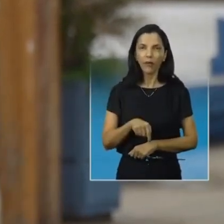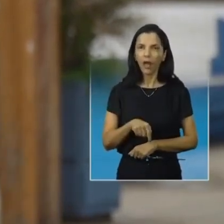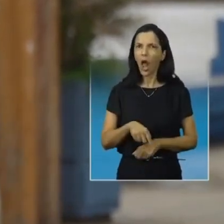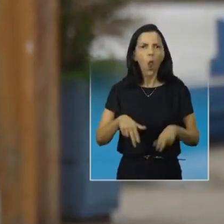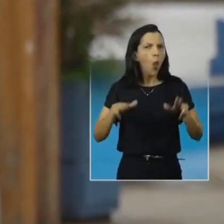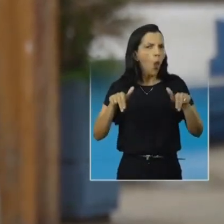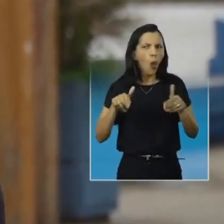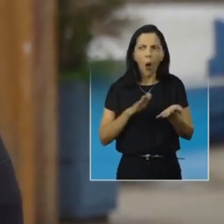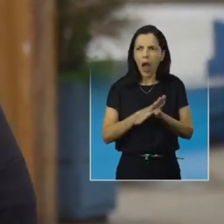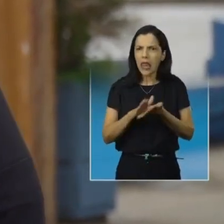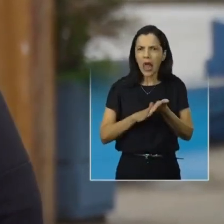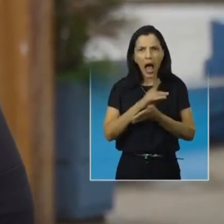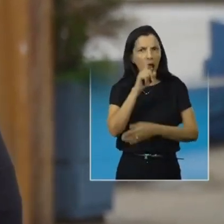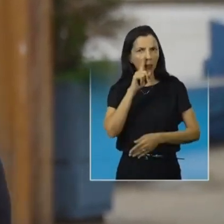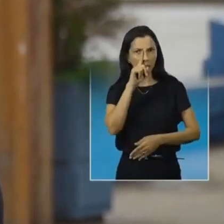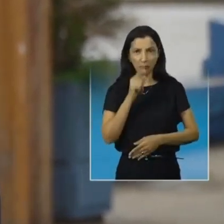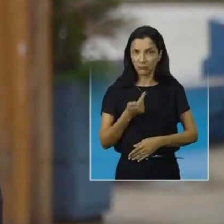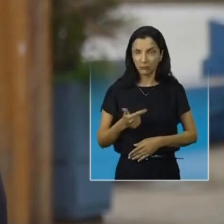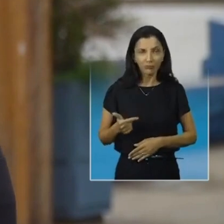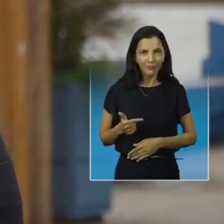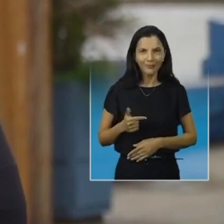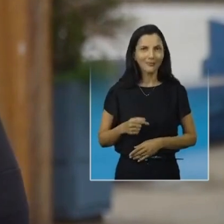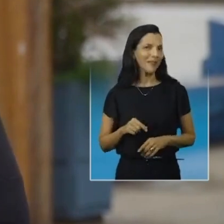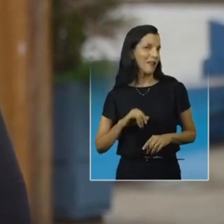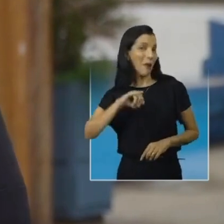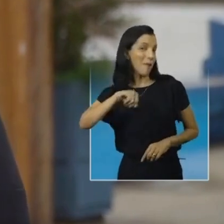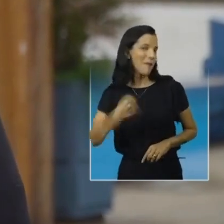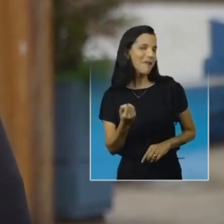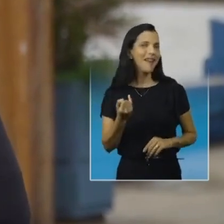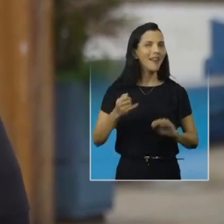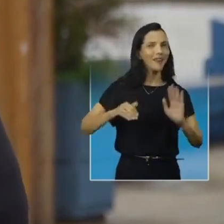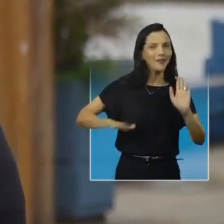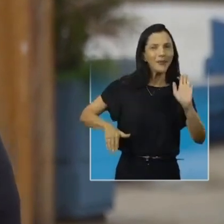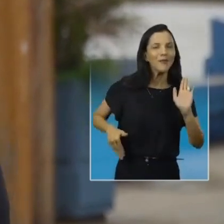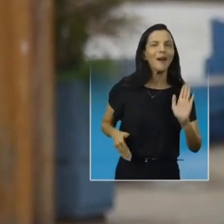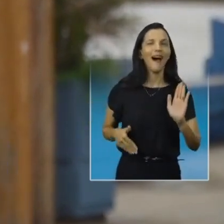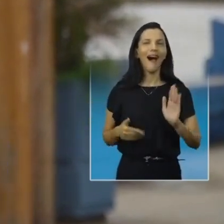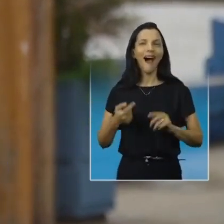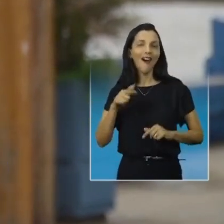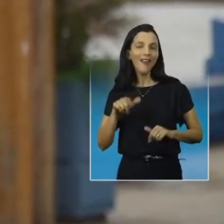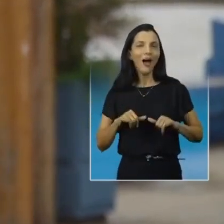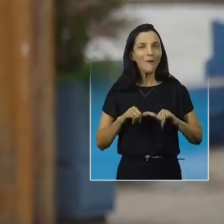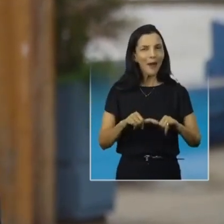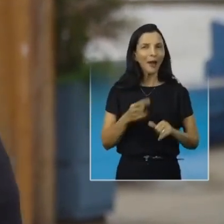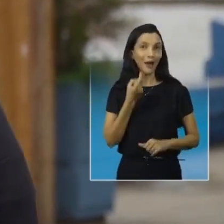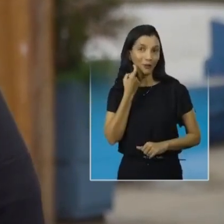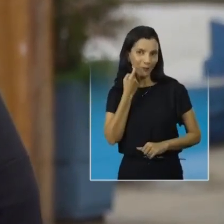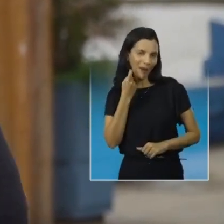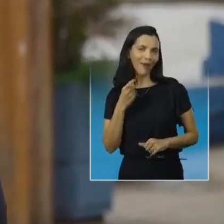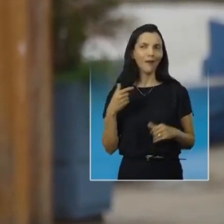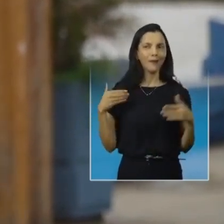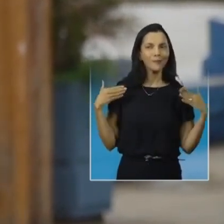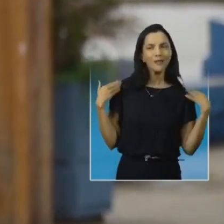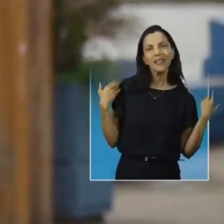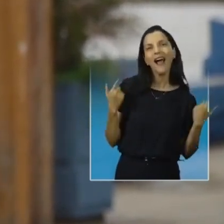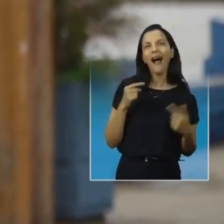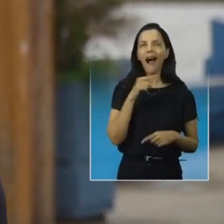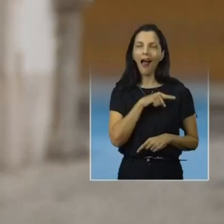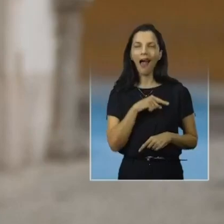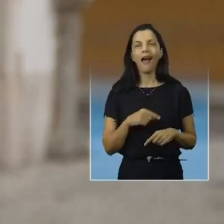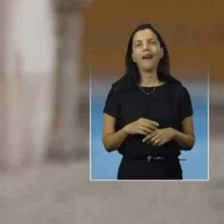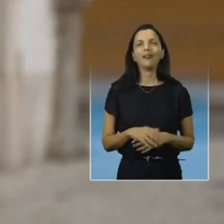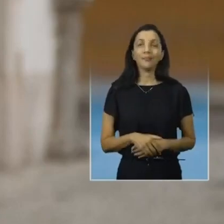nunca aconteceu nada, né? E a gente aproveita para ir no mar, para poder ir no mercado do peixe, dar uma volta no